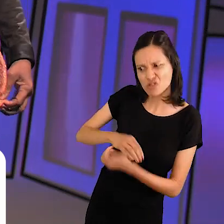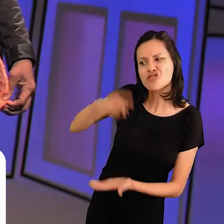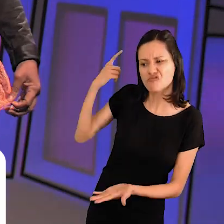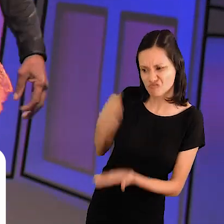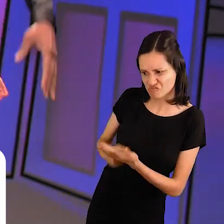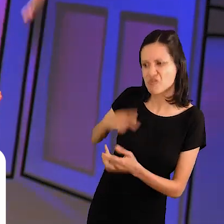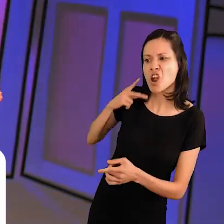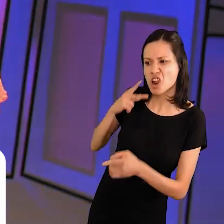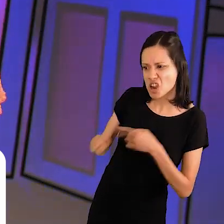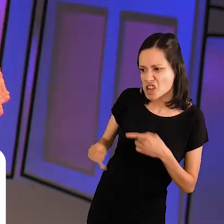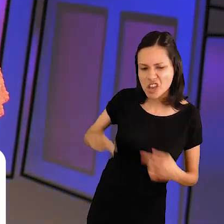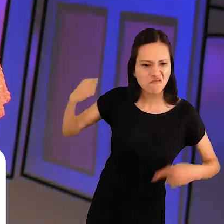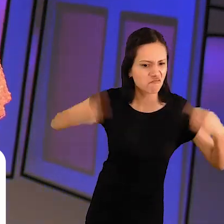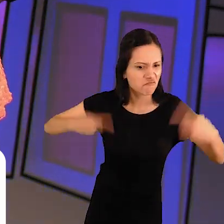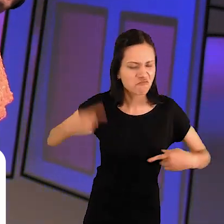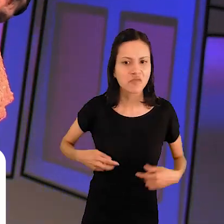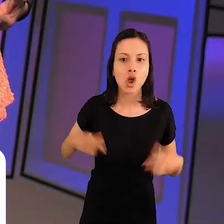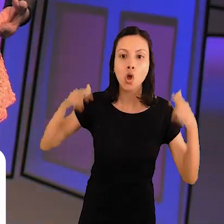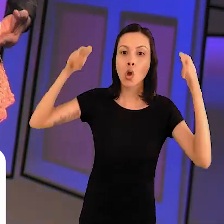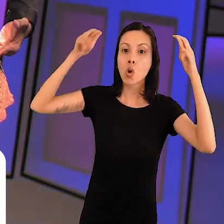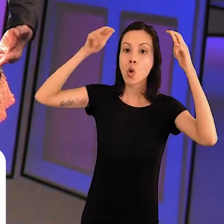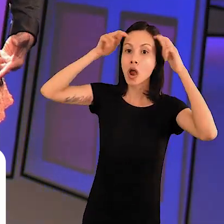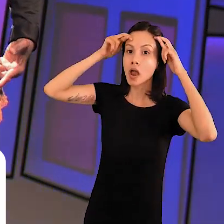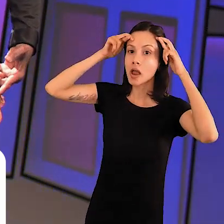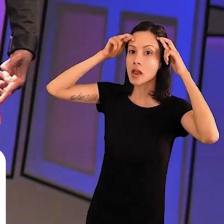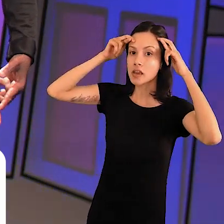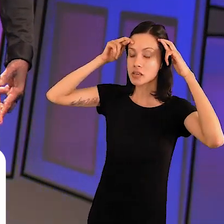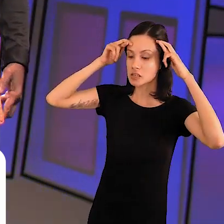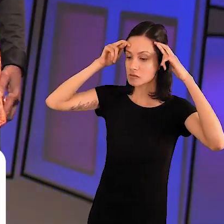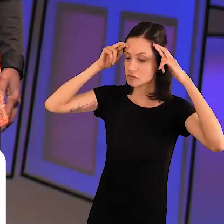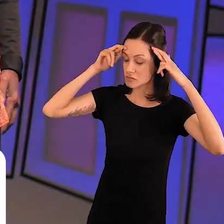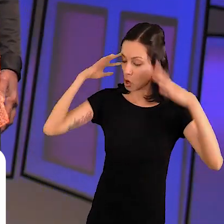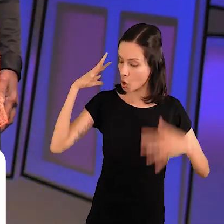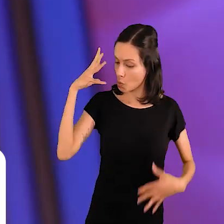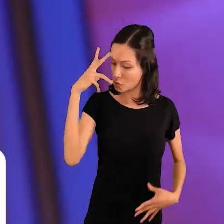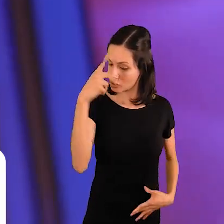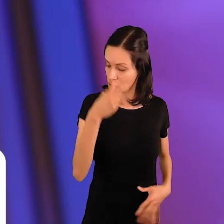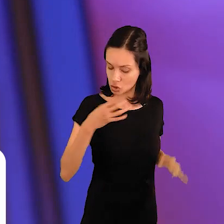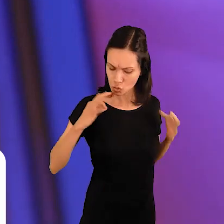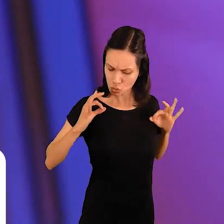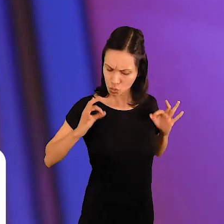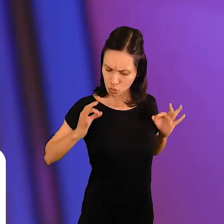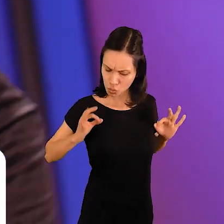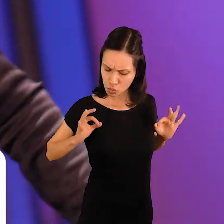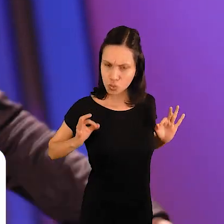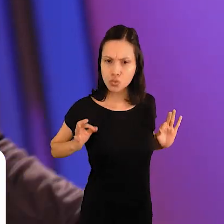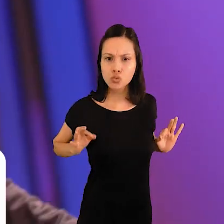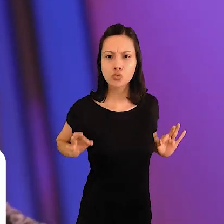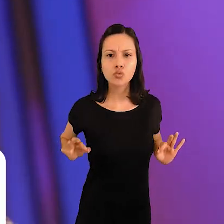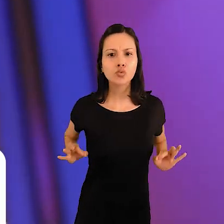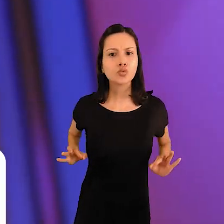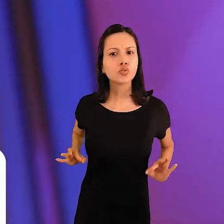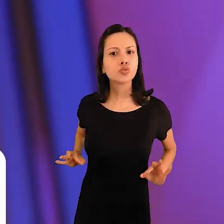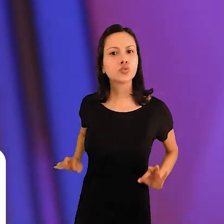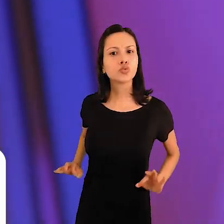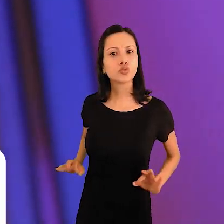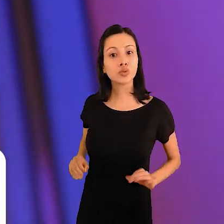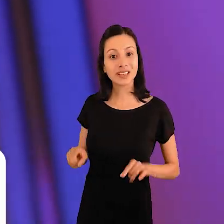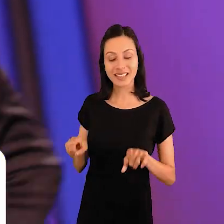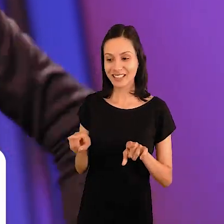chegou o rei, com o seu traje lindo todo portado a olho. Atrás dele vinha a rainha,